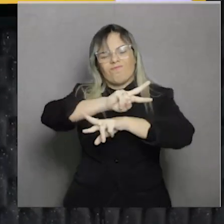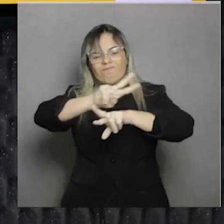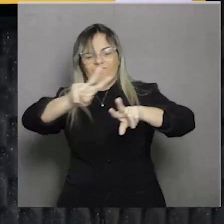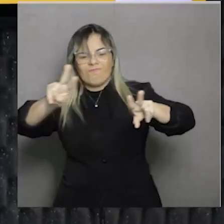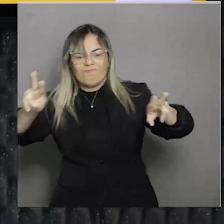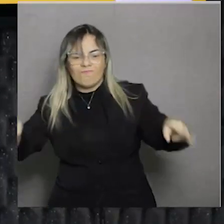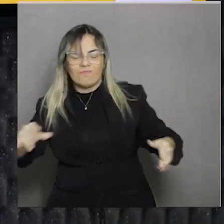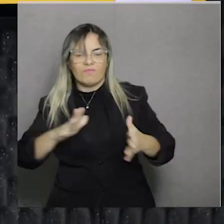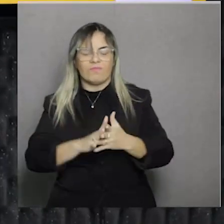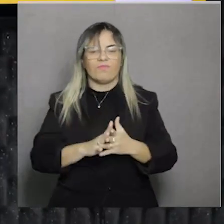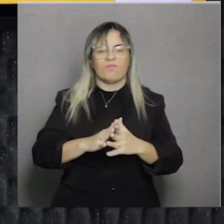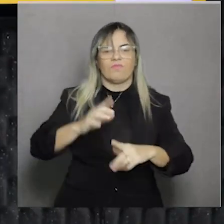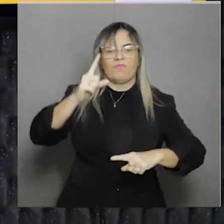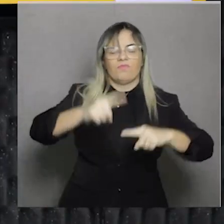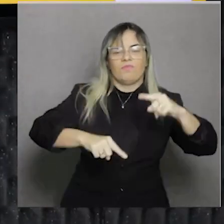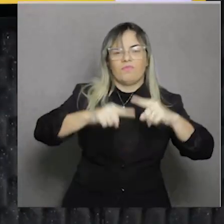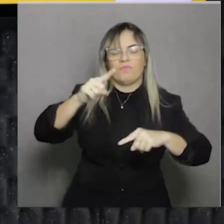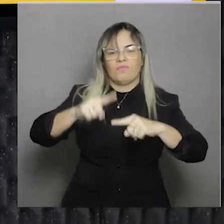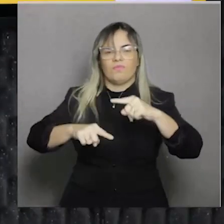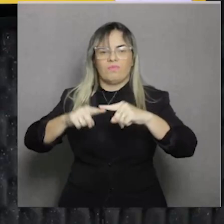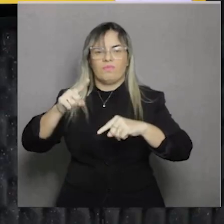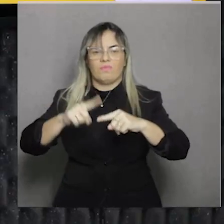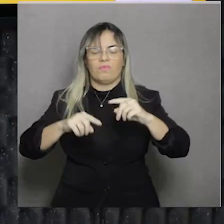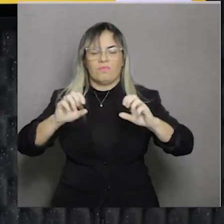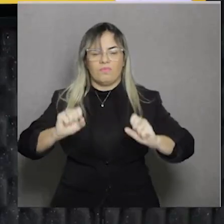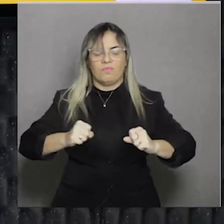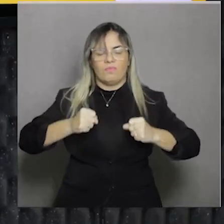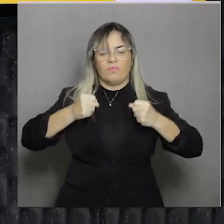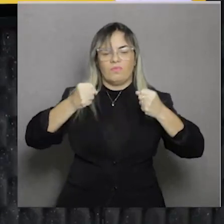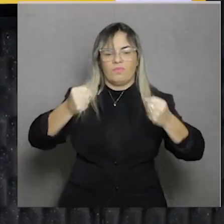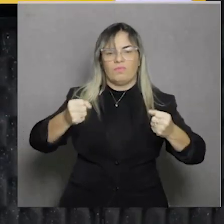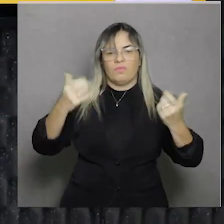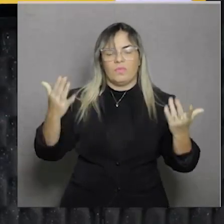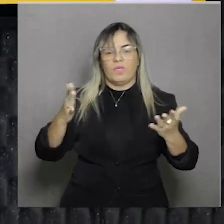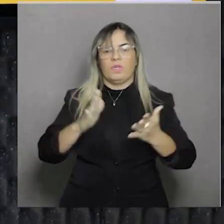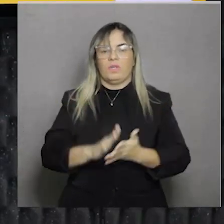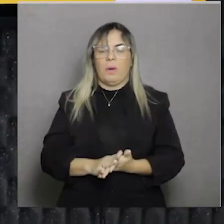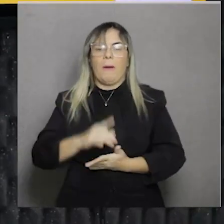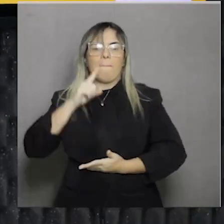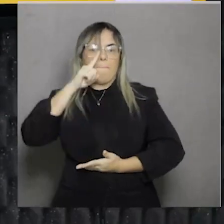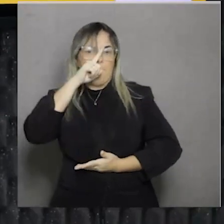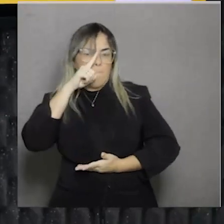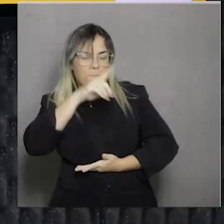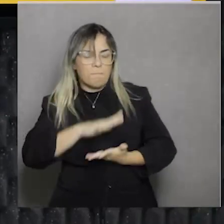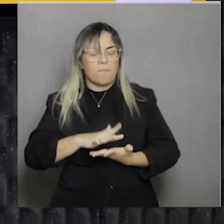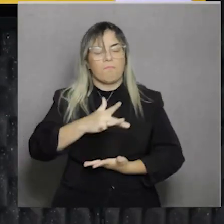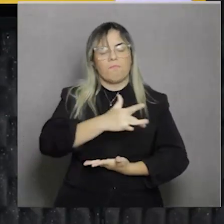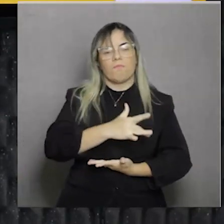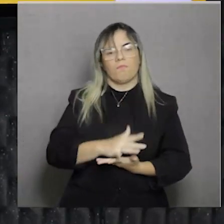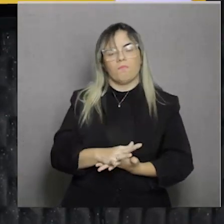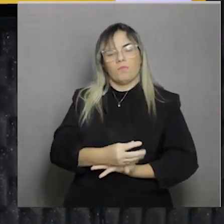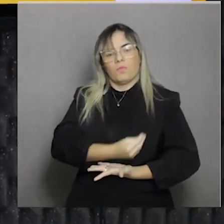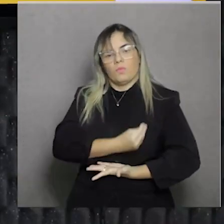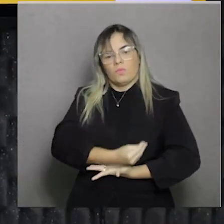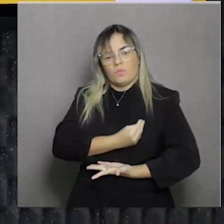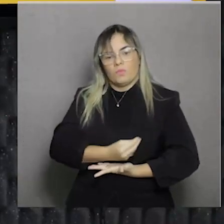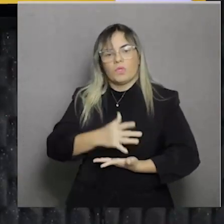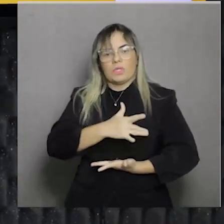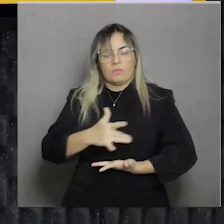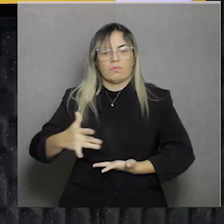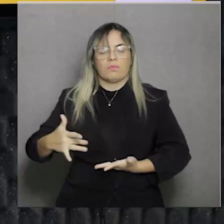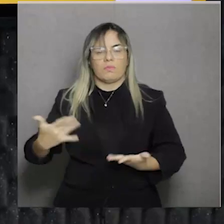produtos que poderão estar gerando até risco de vida para ele. Aqueles indivíduos que